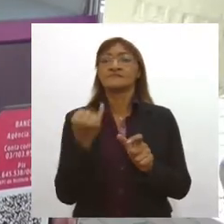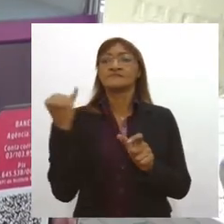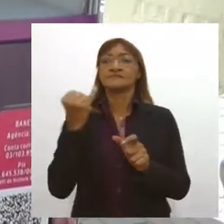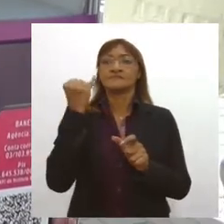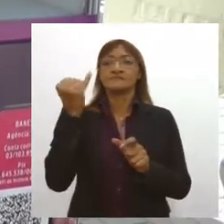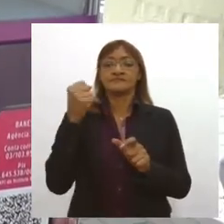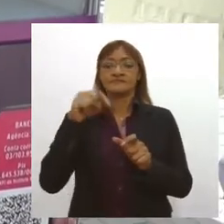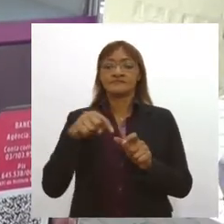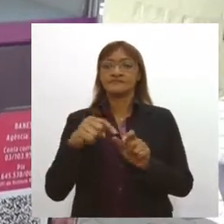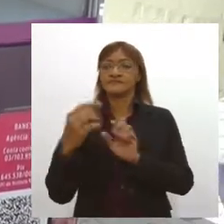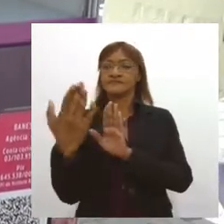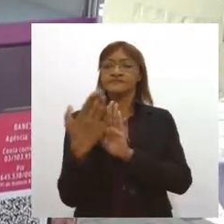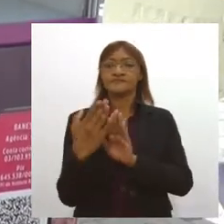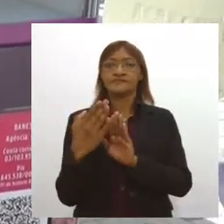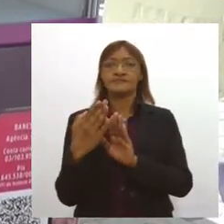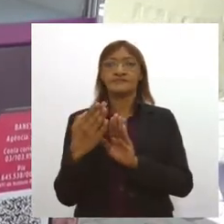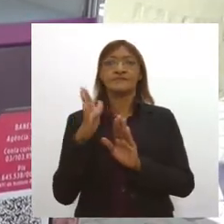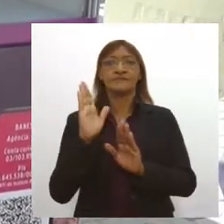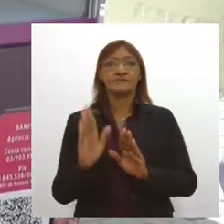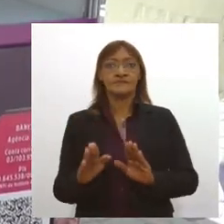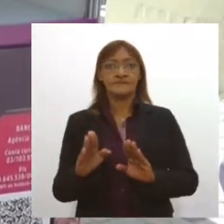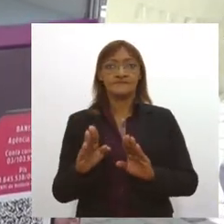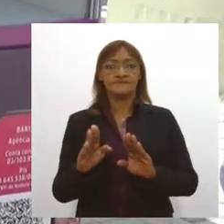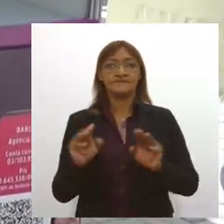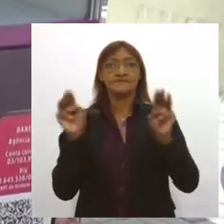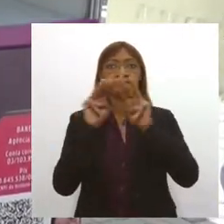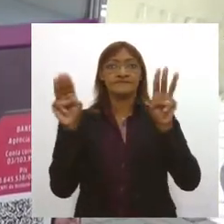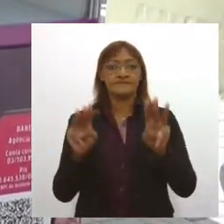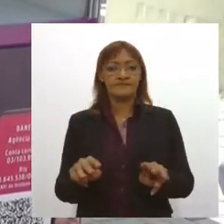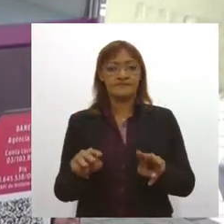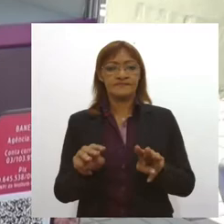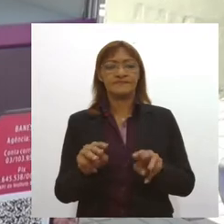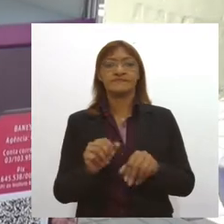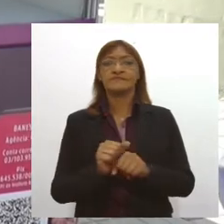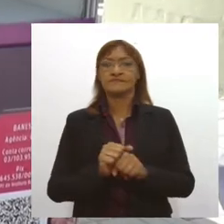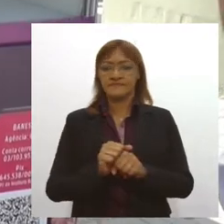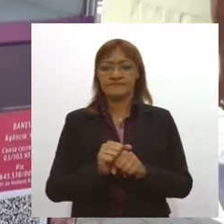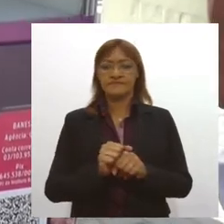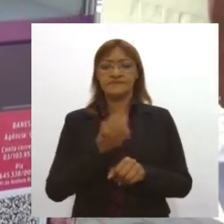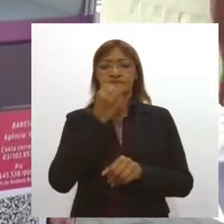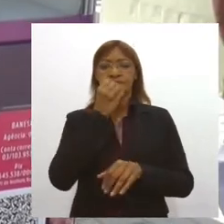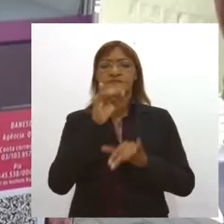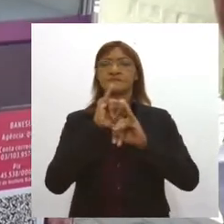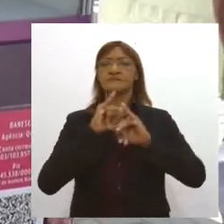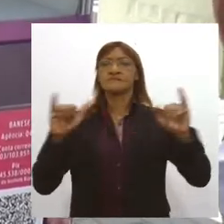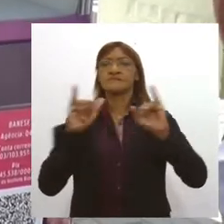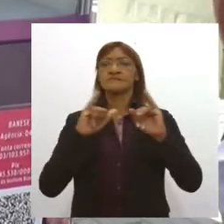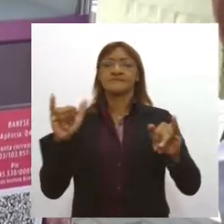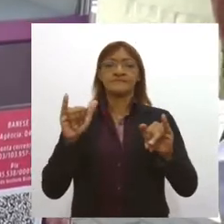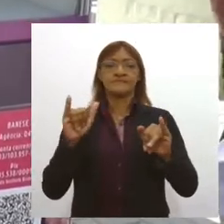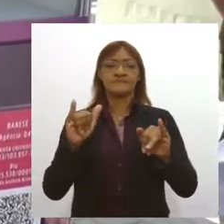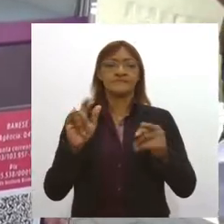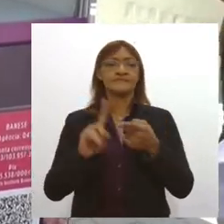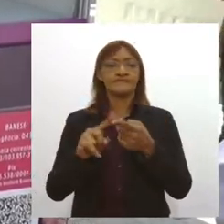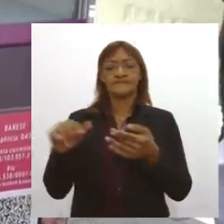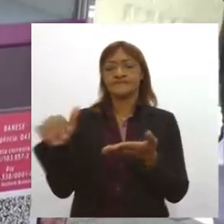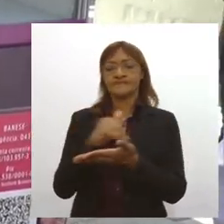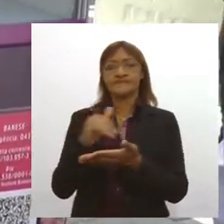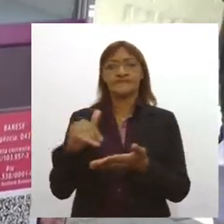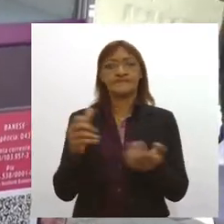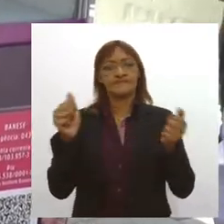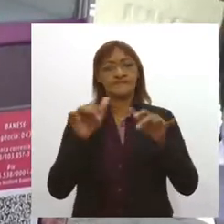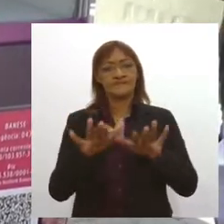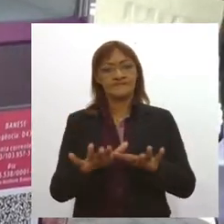em frente ao Museu da Gente, sergipana. É um ponto central da campanha, mas temos também na Secretaria de Inclusão,